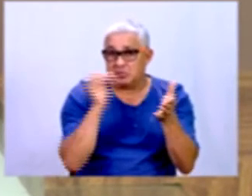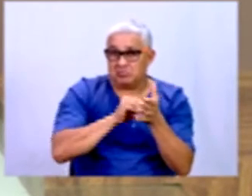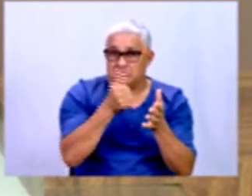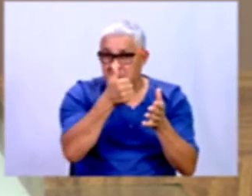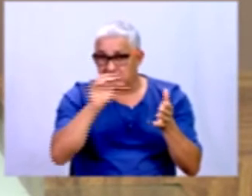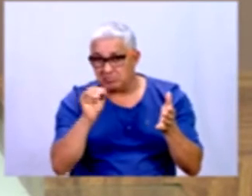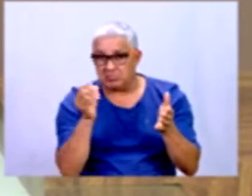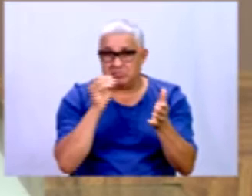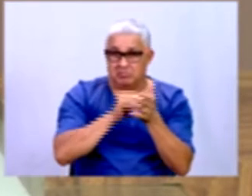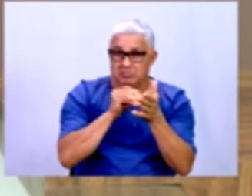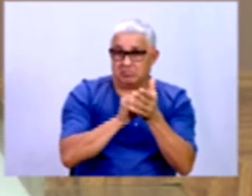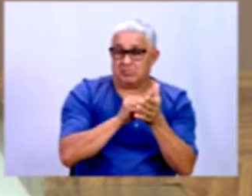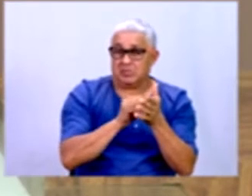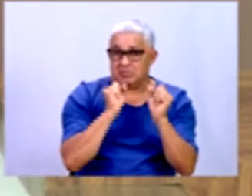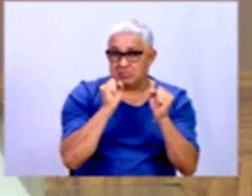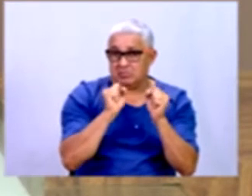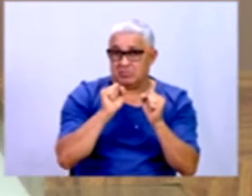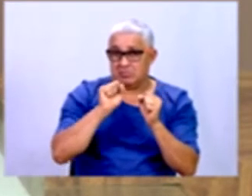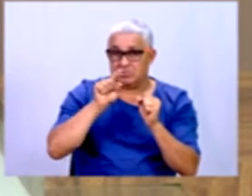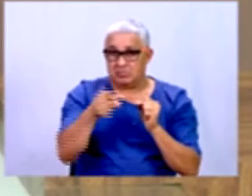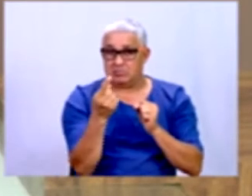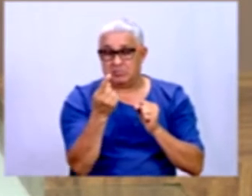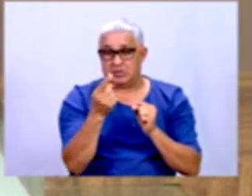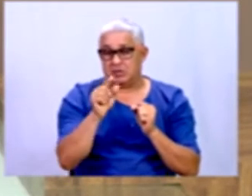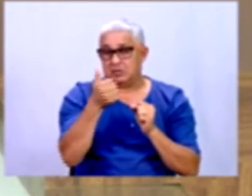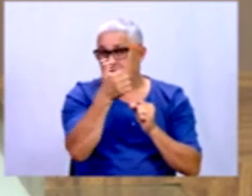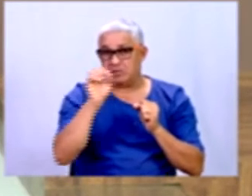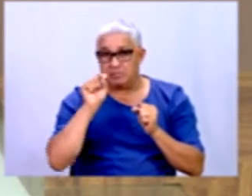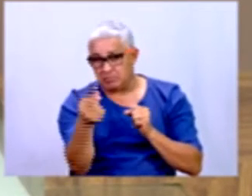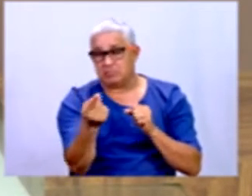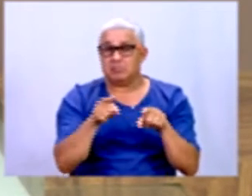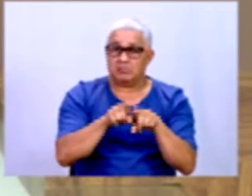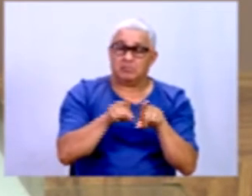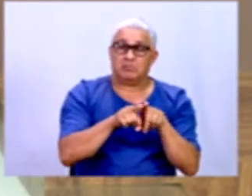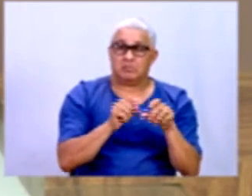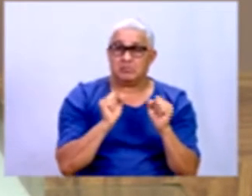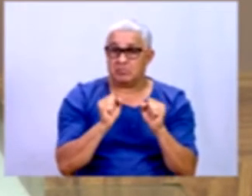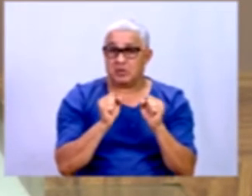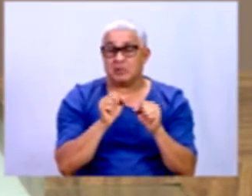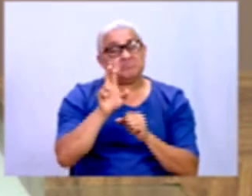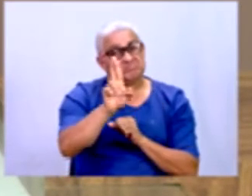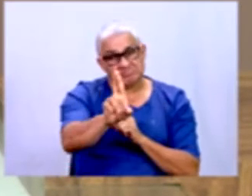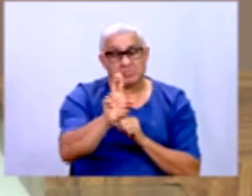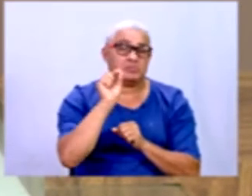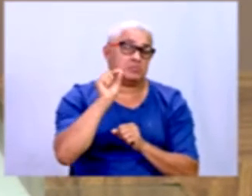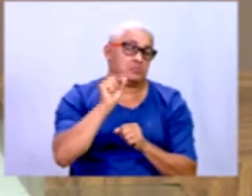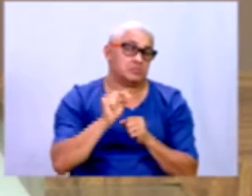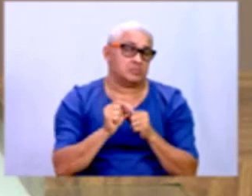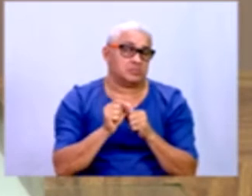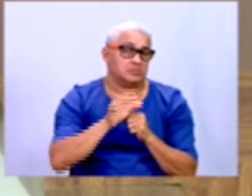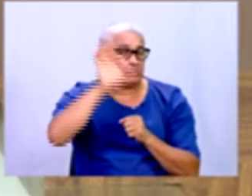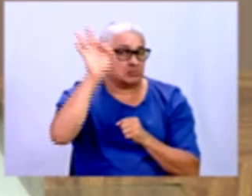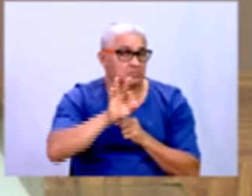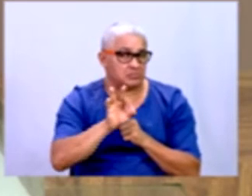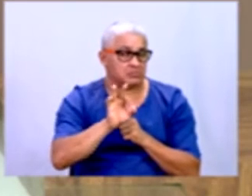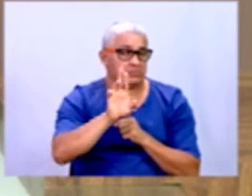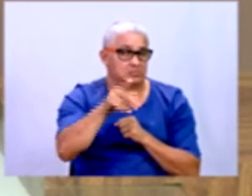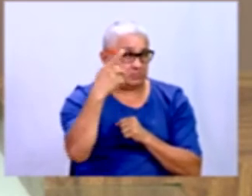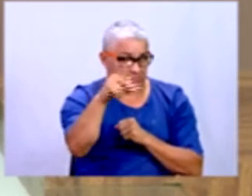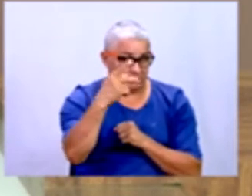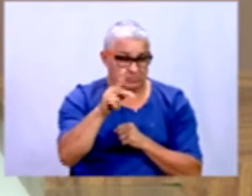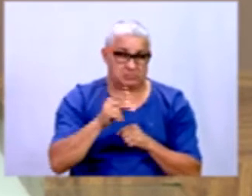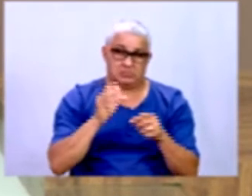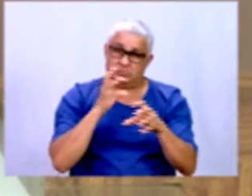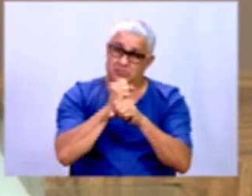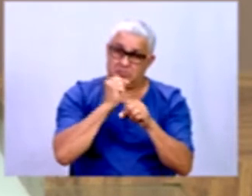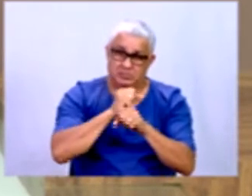Vai depender da população que você estiver analisando e da forma como você vai fazer o seu estudo. Você vai determinar em cima de que percentual vai se calcular isso